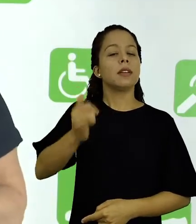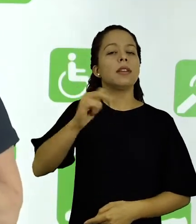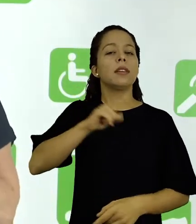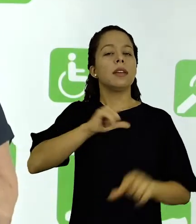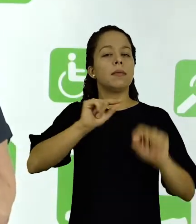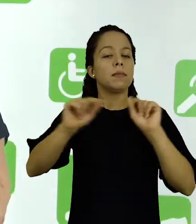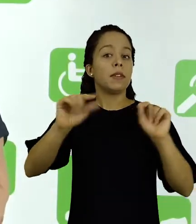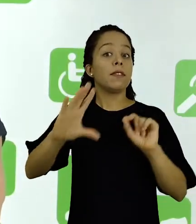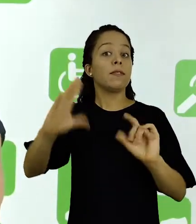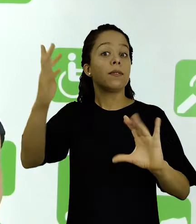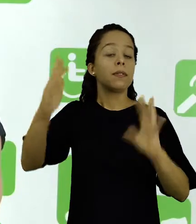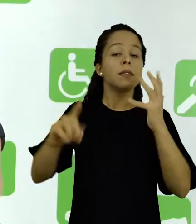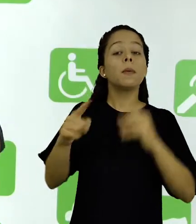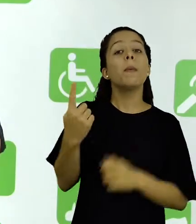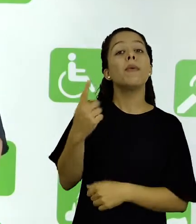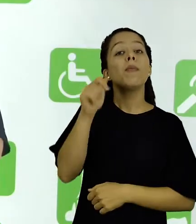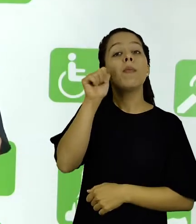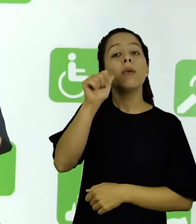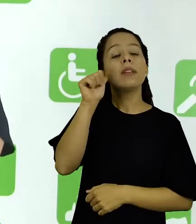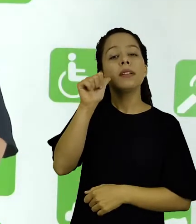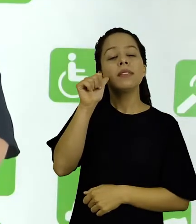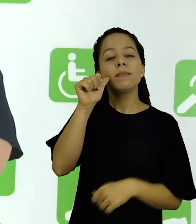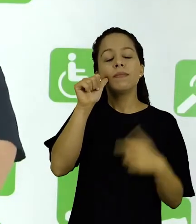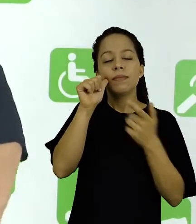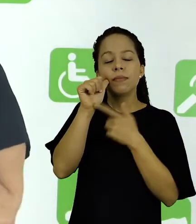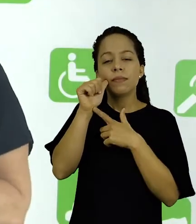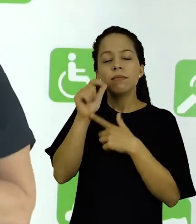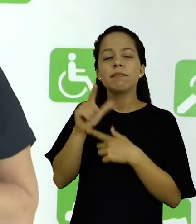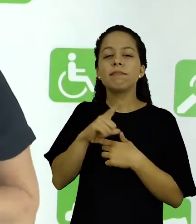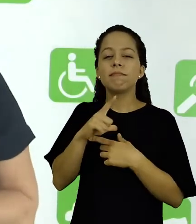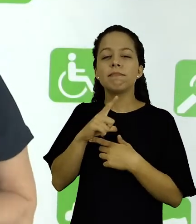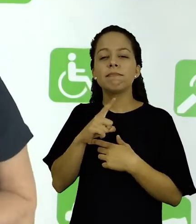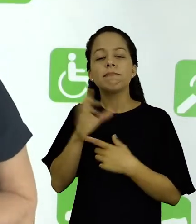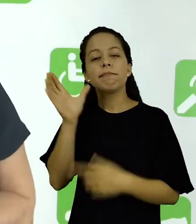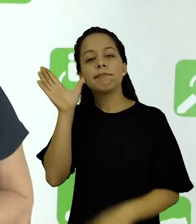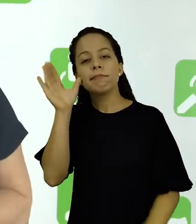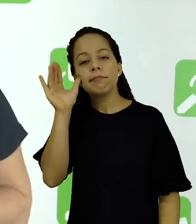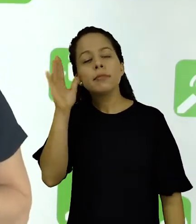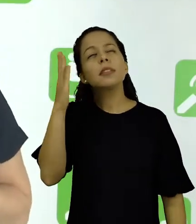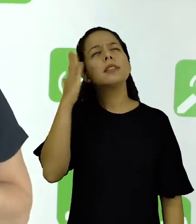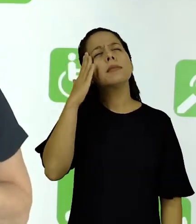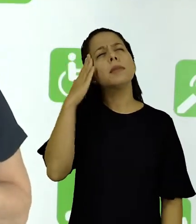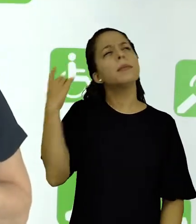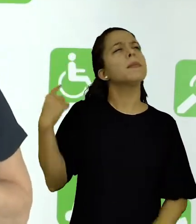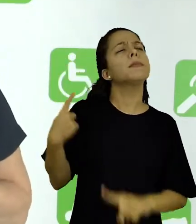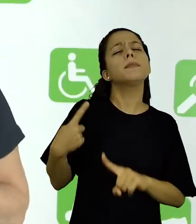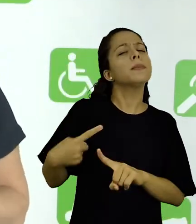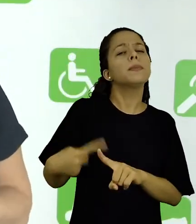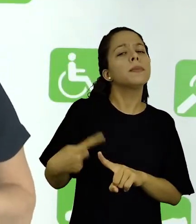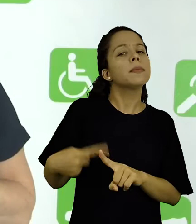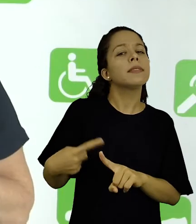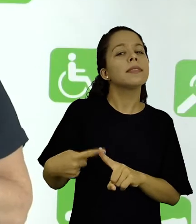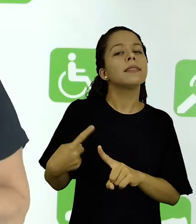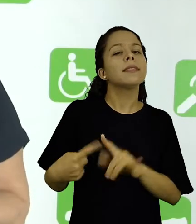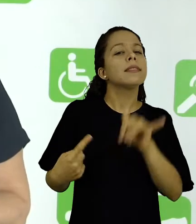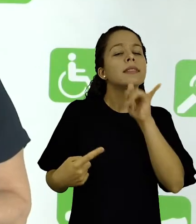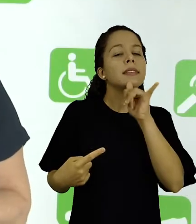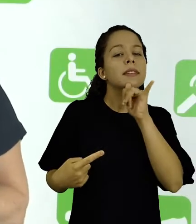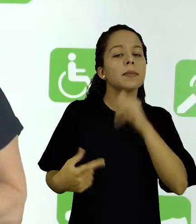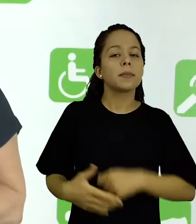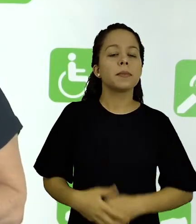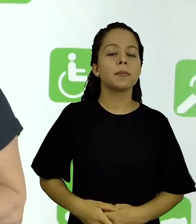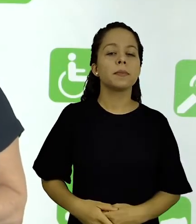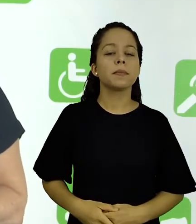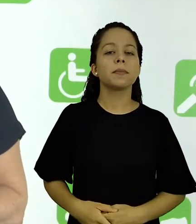acompanha a história, baseada em fatos, de uma mulher que procura saber